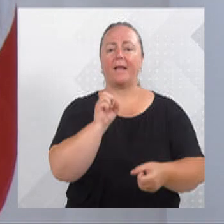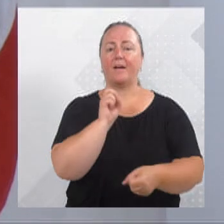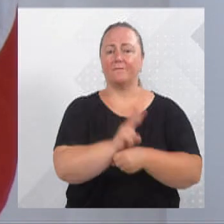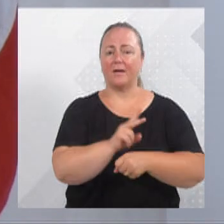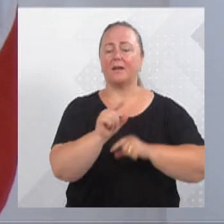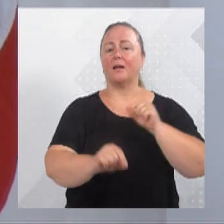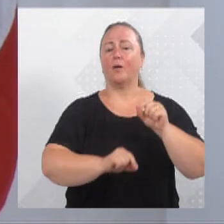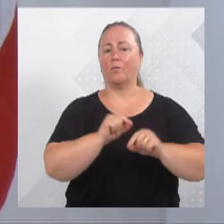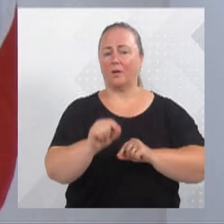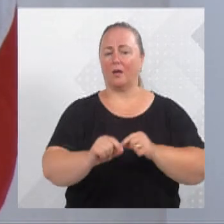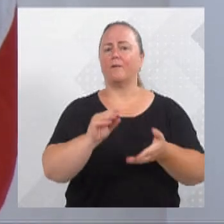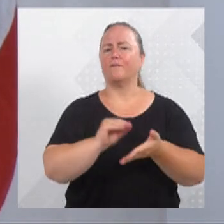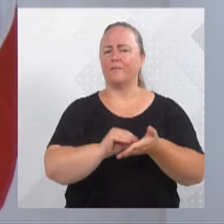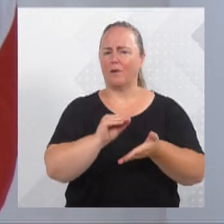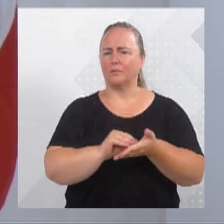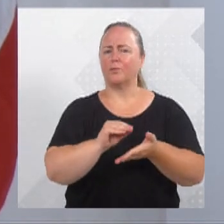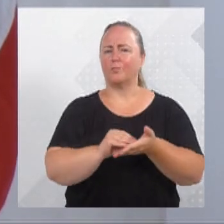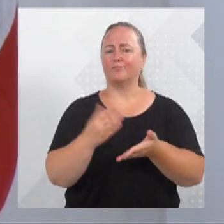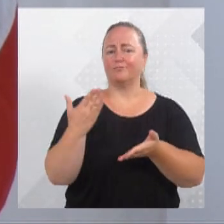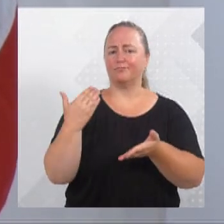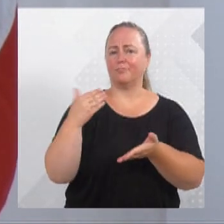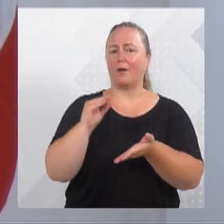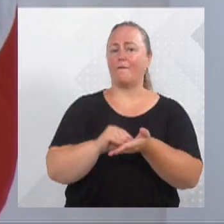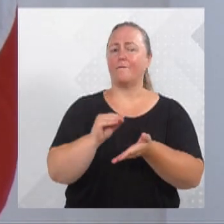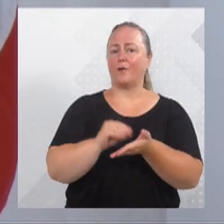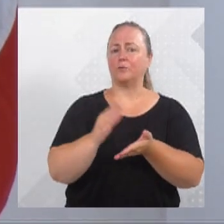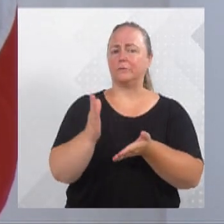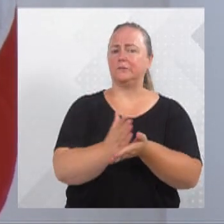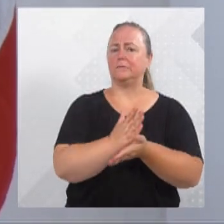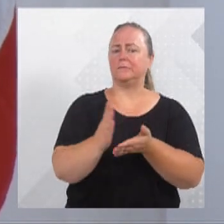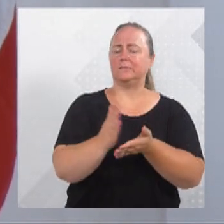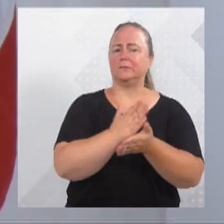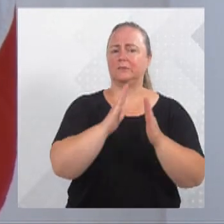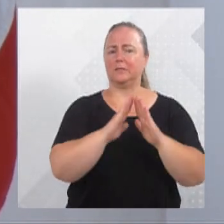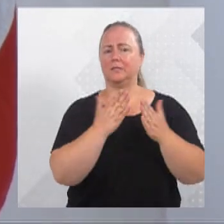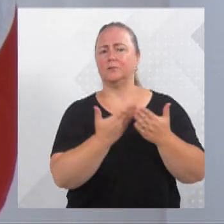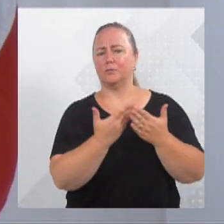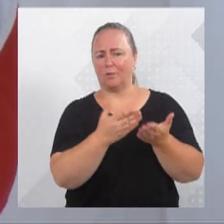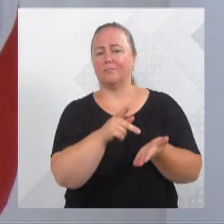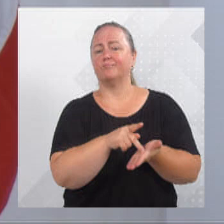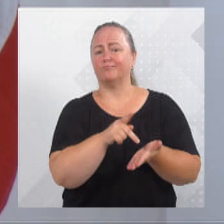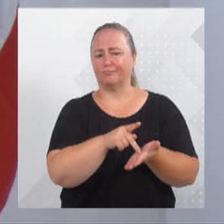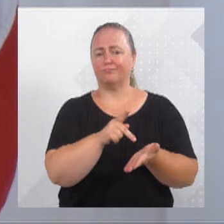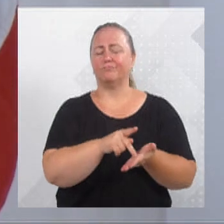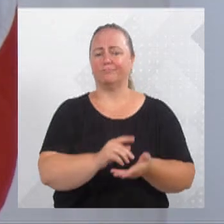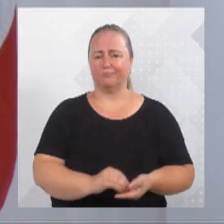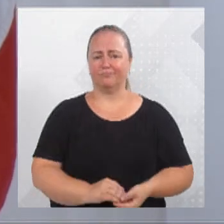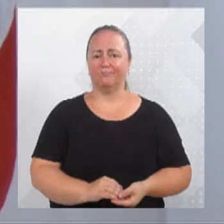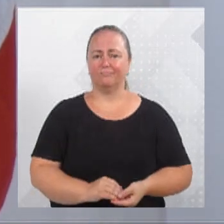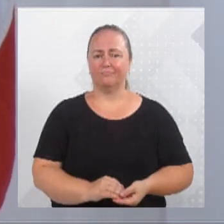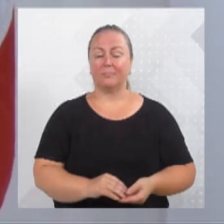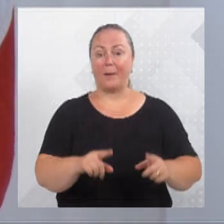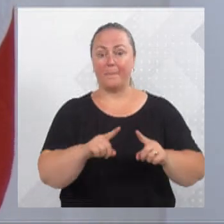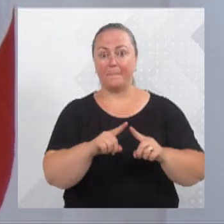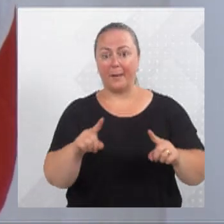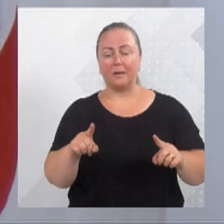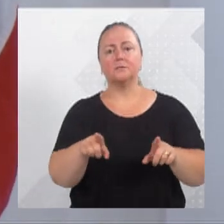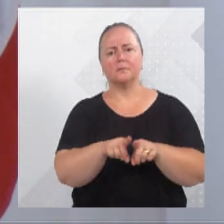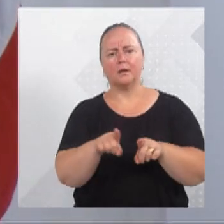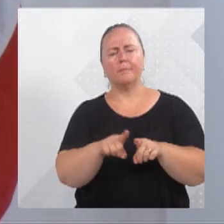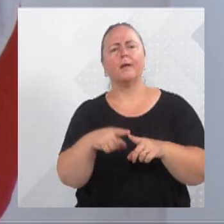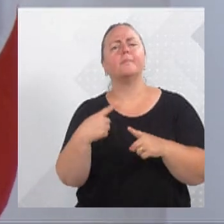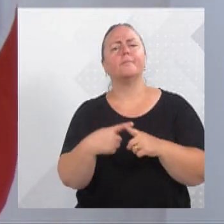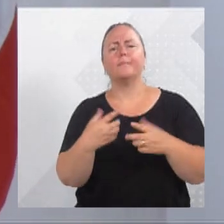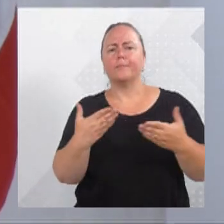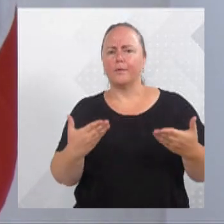que faltaram nesse ano letivo, no início, em algumas unidades escolares. E é verdade, precisa ser reconhecido. Mas faltaram também, porque